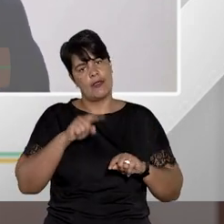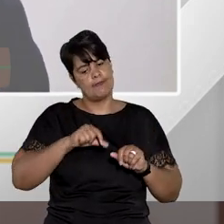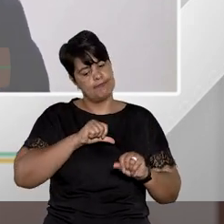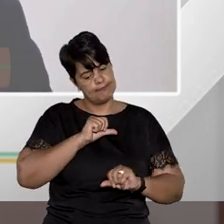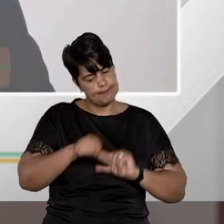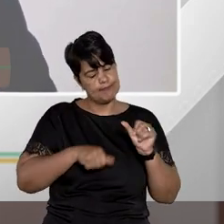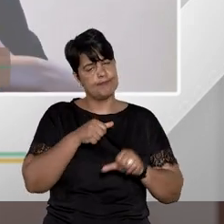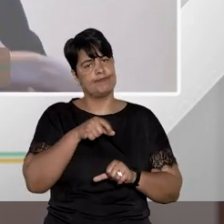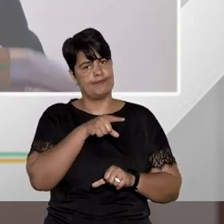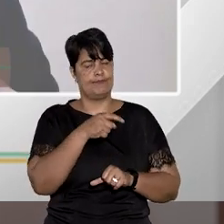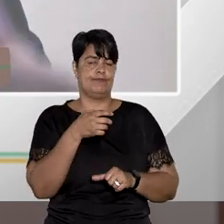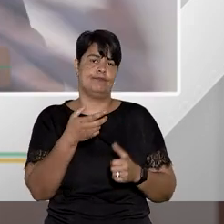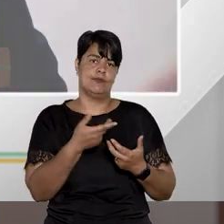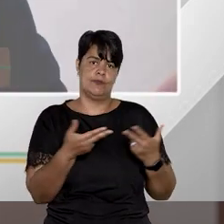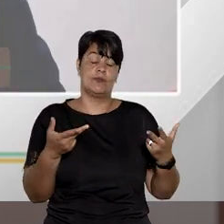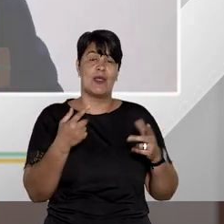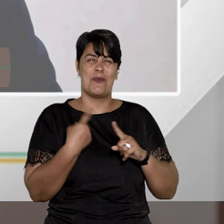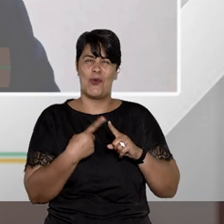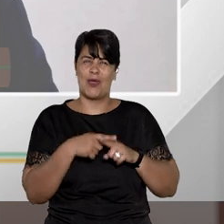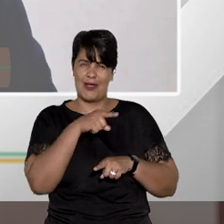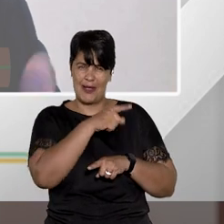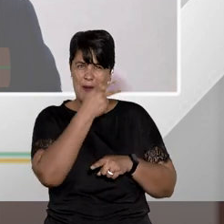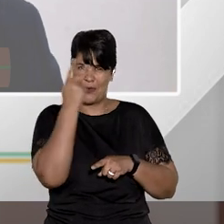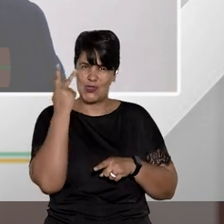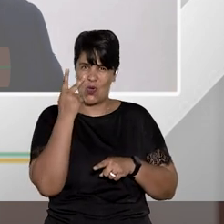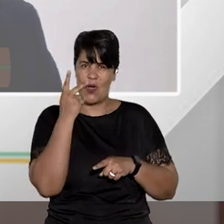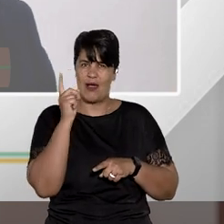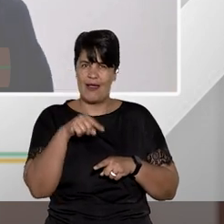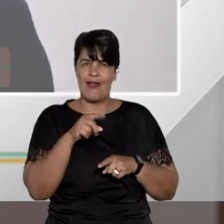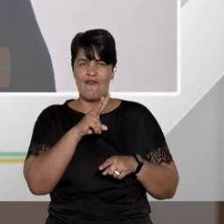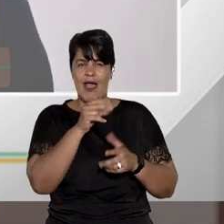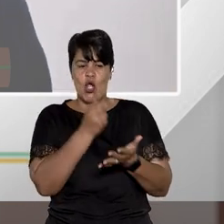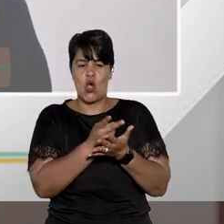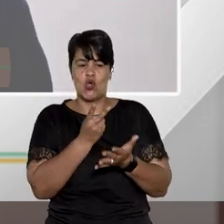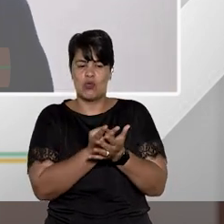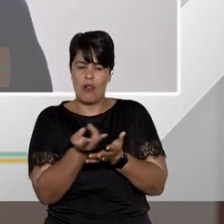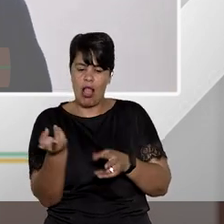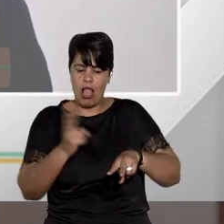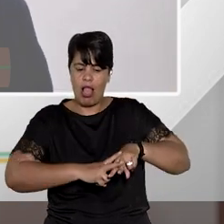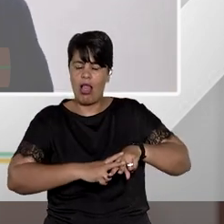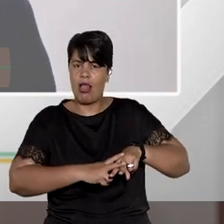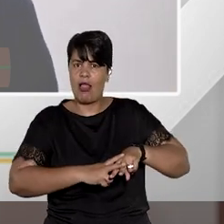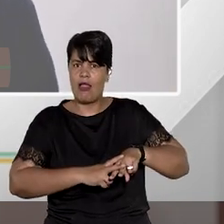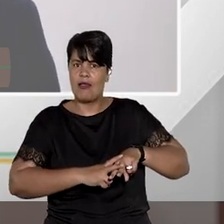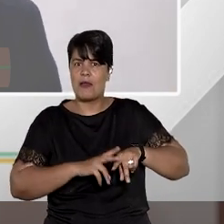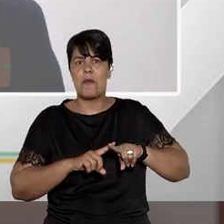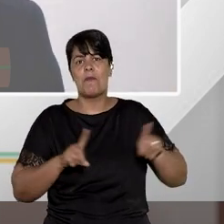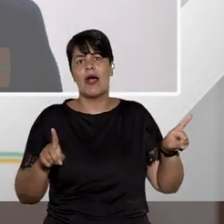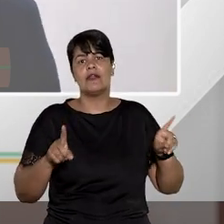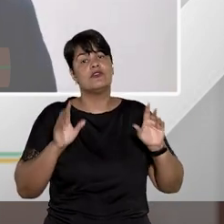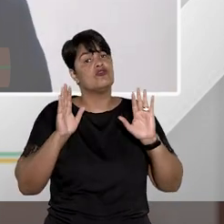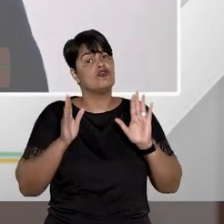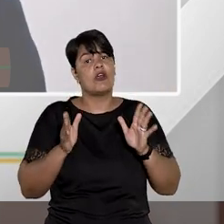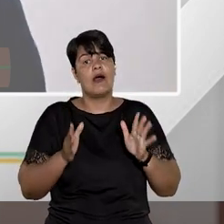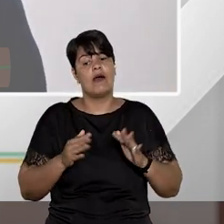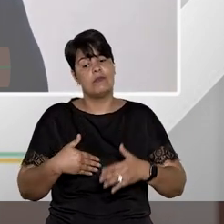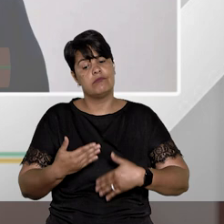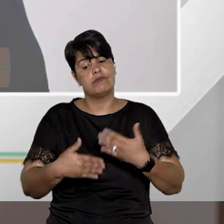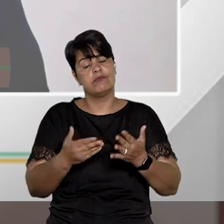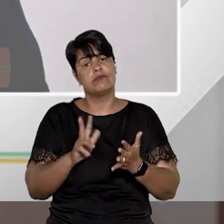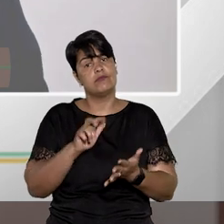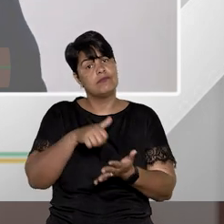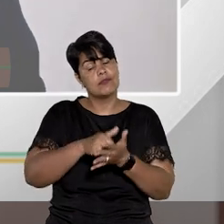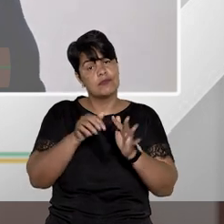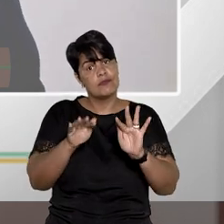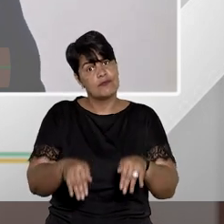não seria justo que a pessoa fosse condenada e obrigada a cumprir pena por algo que, se incide o princípio da insignificância,